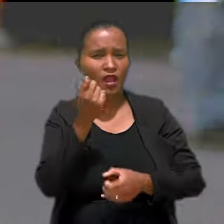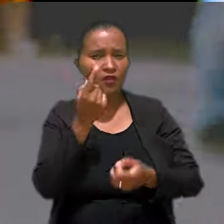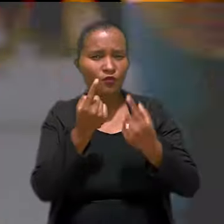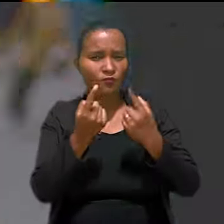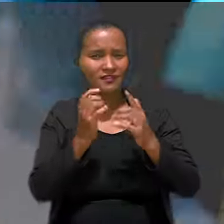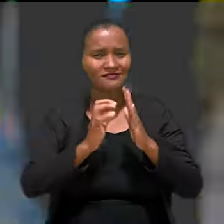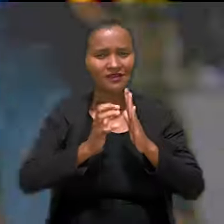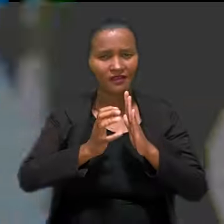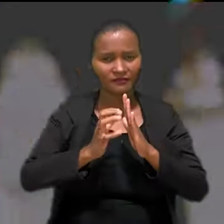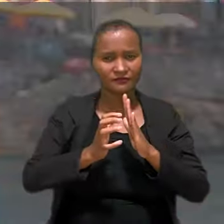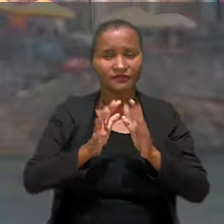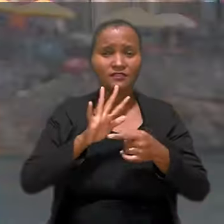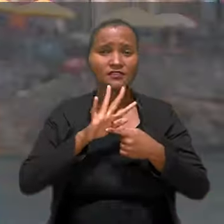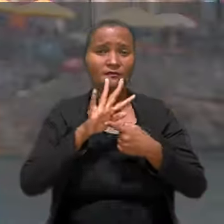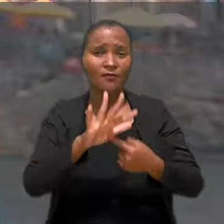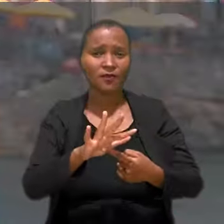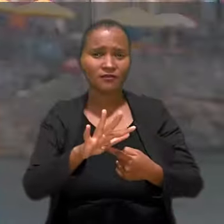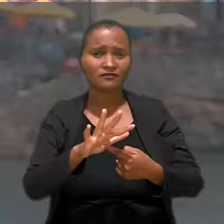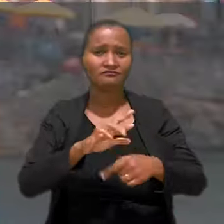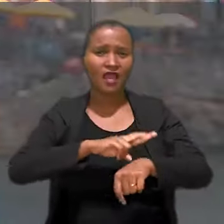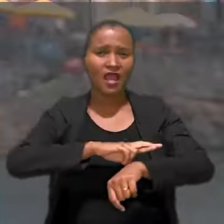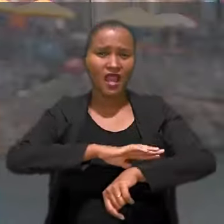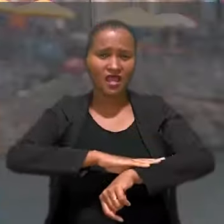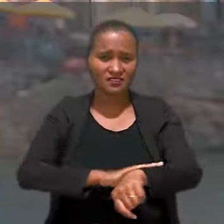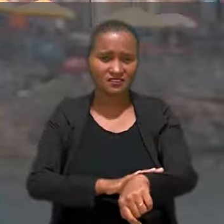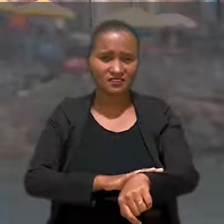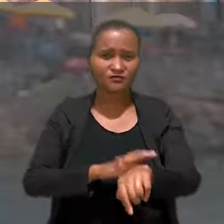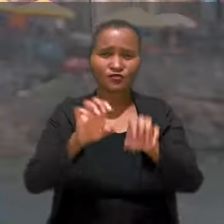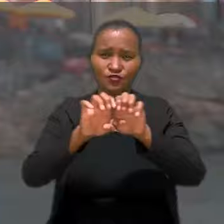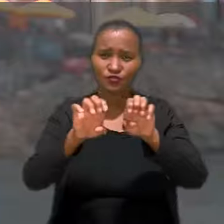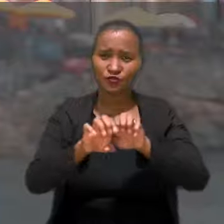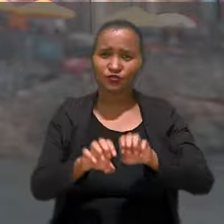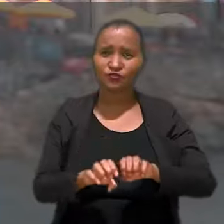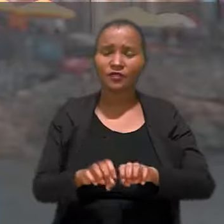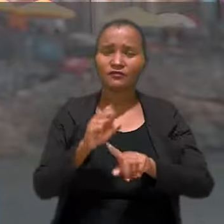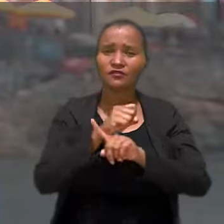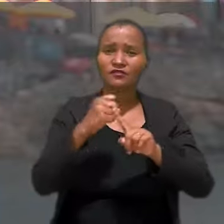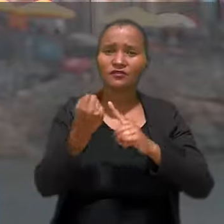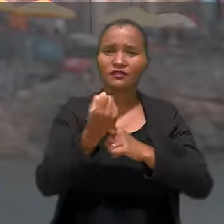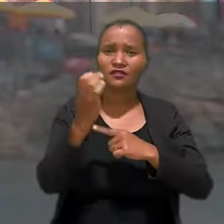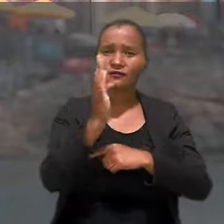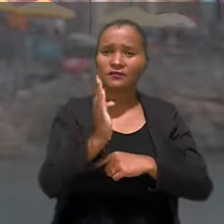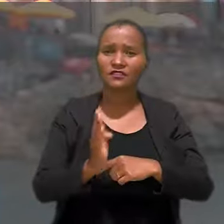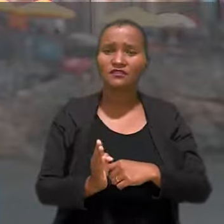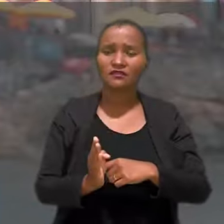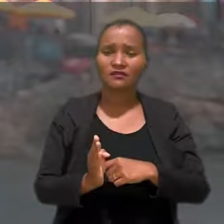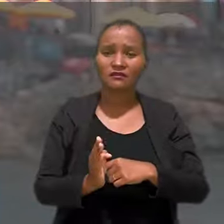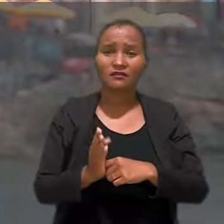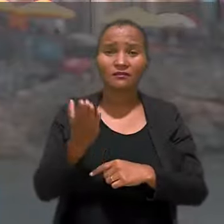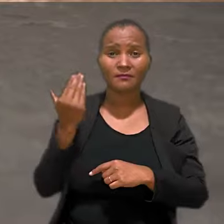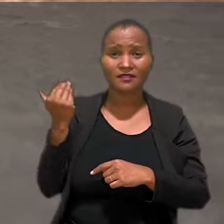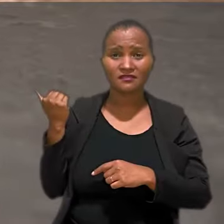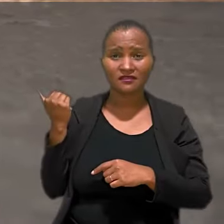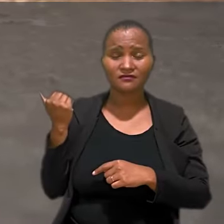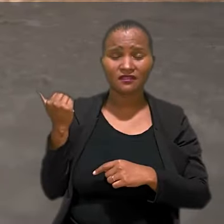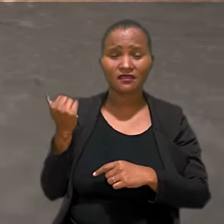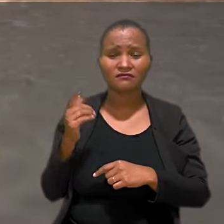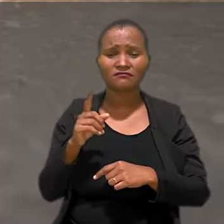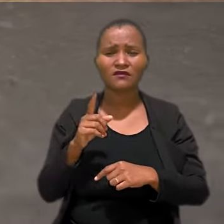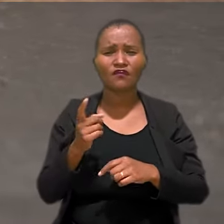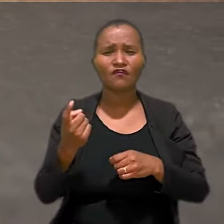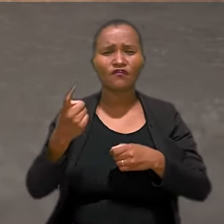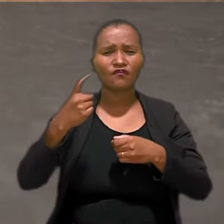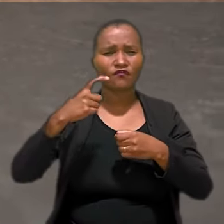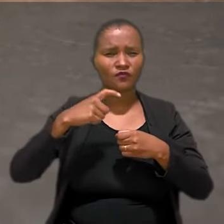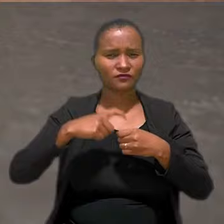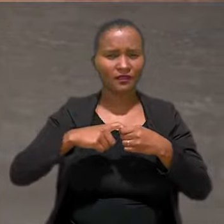Esses são apenas alguns dados que apontam os efeitos do racismo estrutural na sociedade brasileira. Antes,